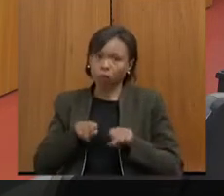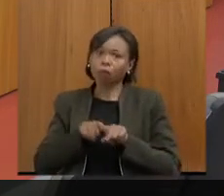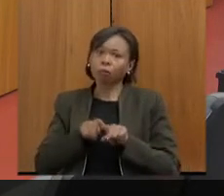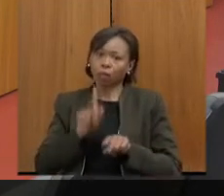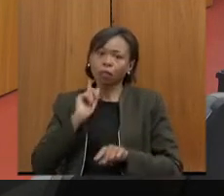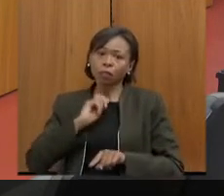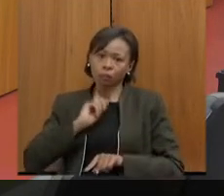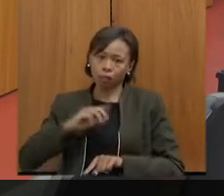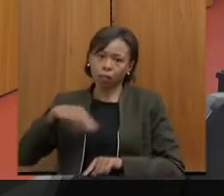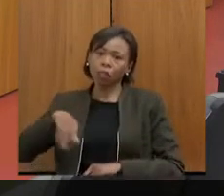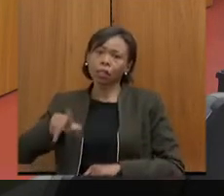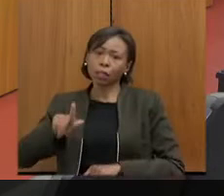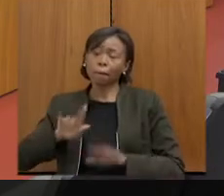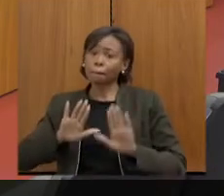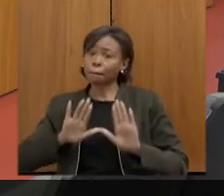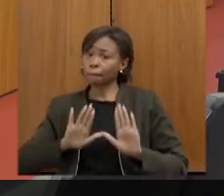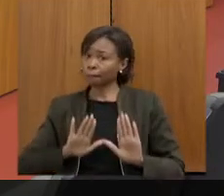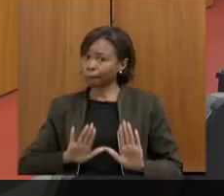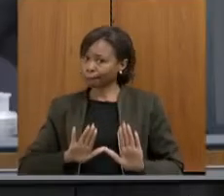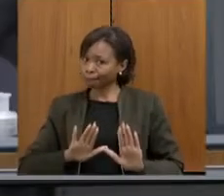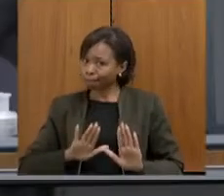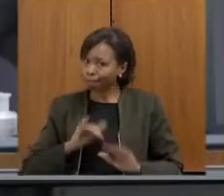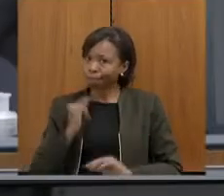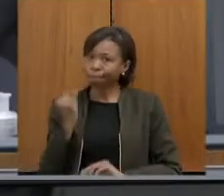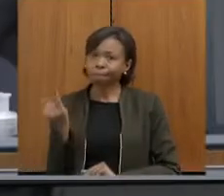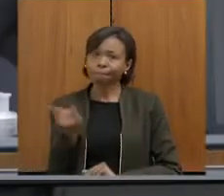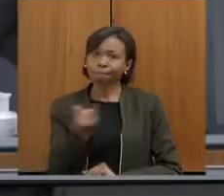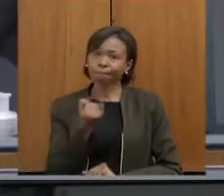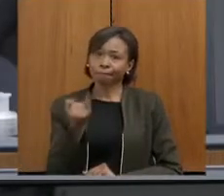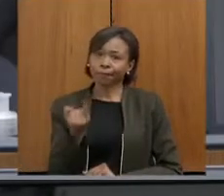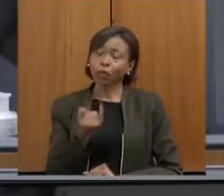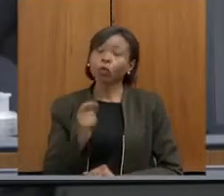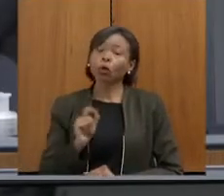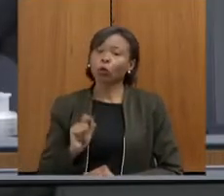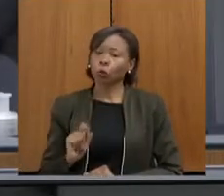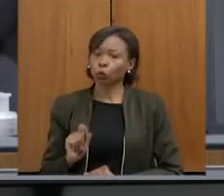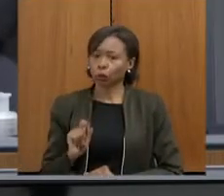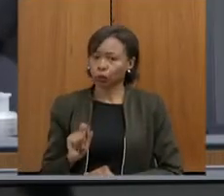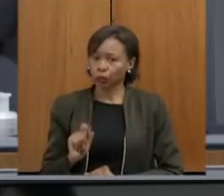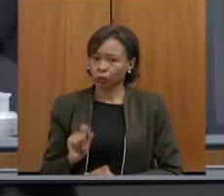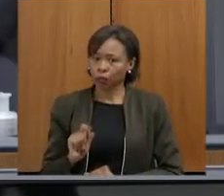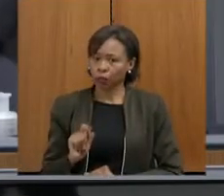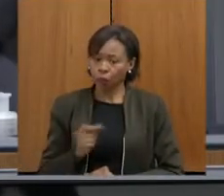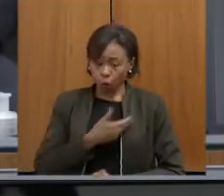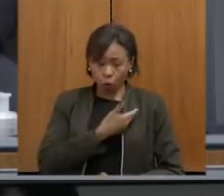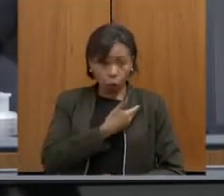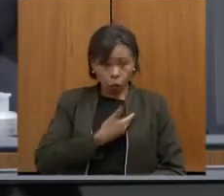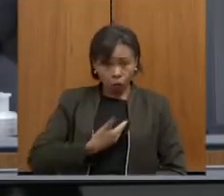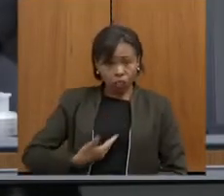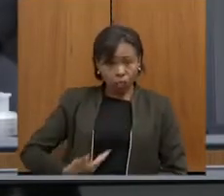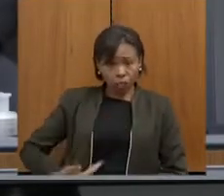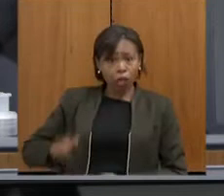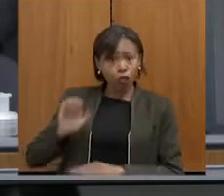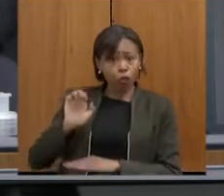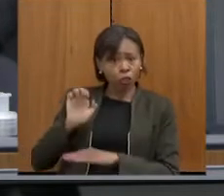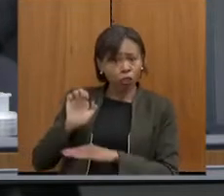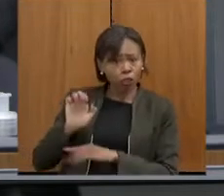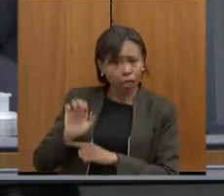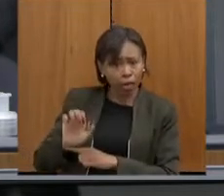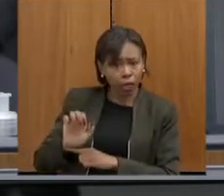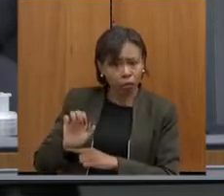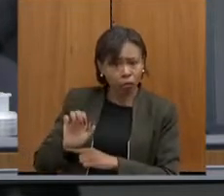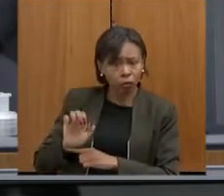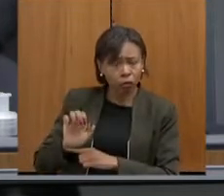Agora, é importante que um governador de um Estado politicamente importante, como